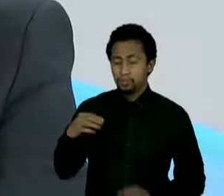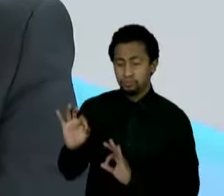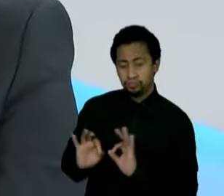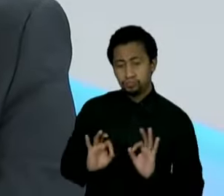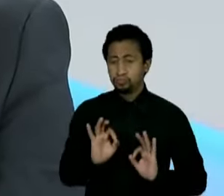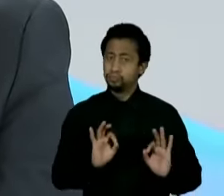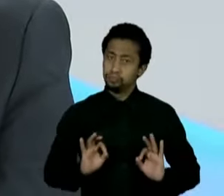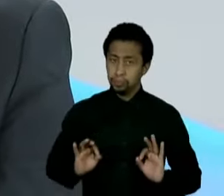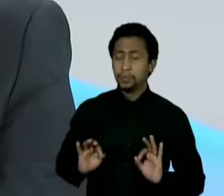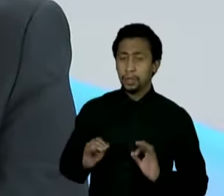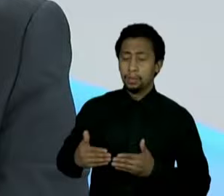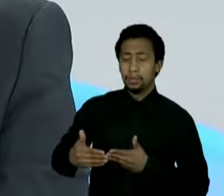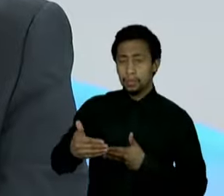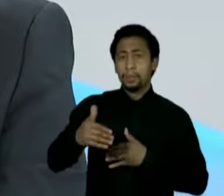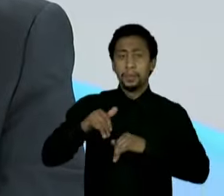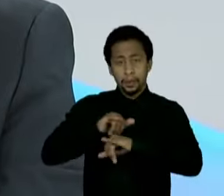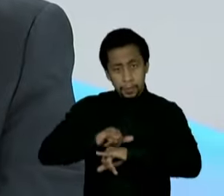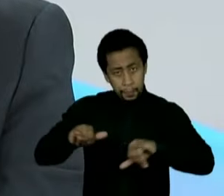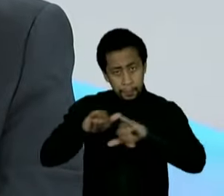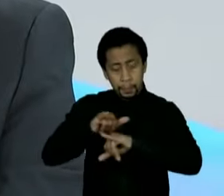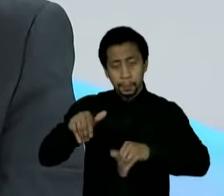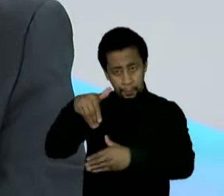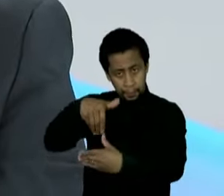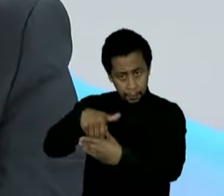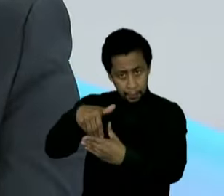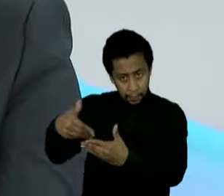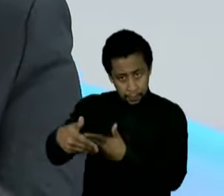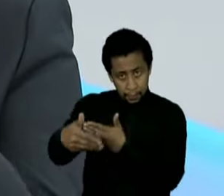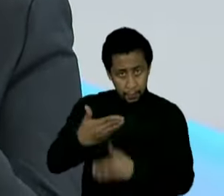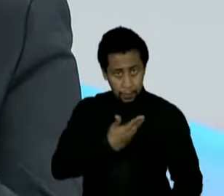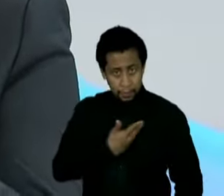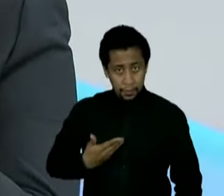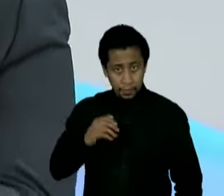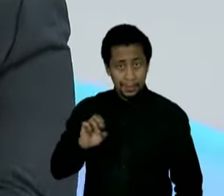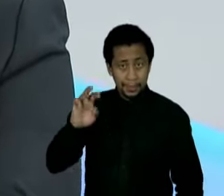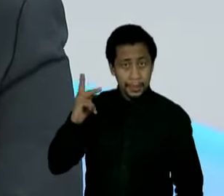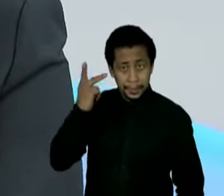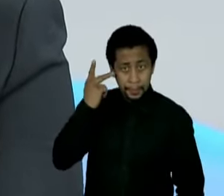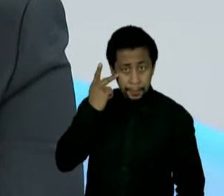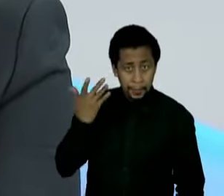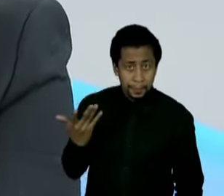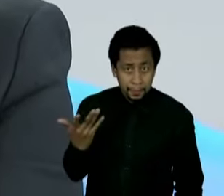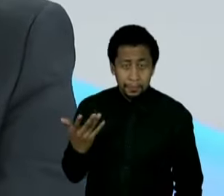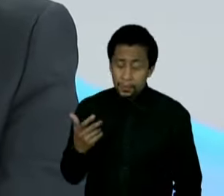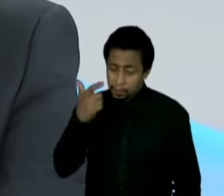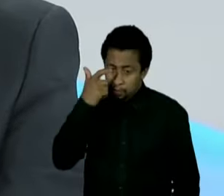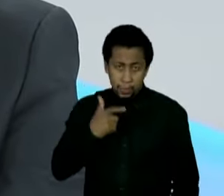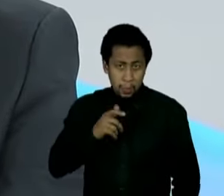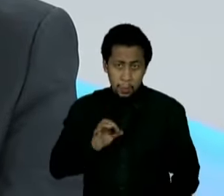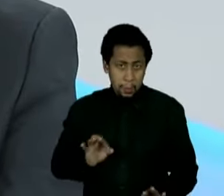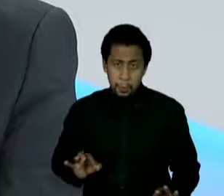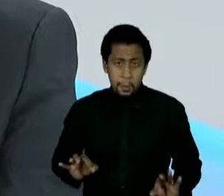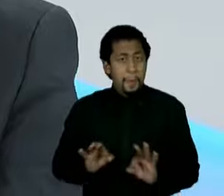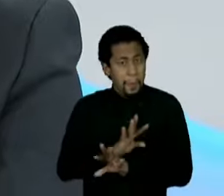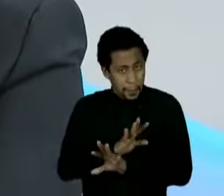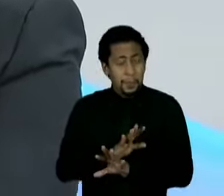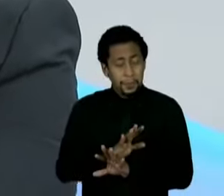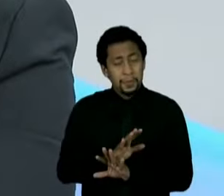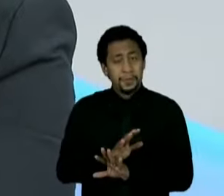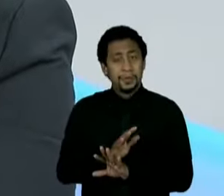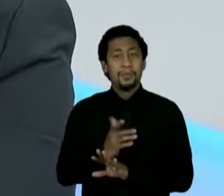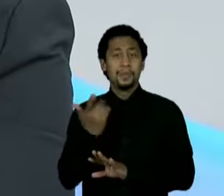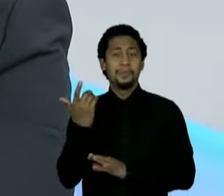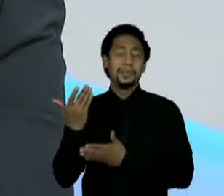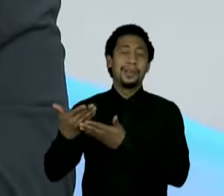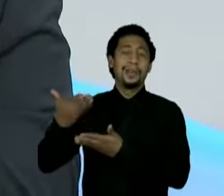isso e, como eu insisto em falar, acho que eu estou credenciado para essa disputa pelos